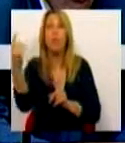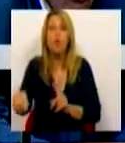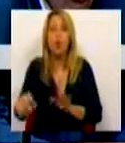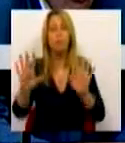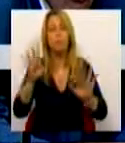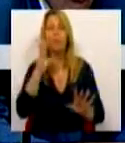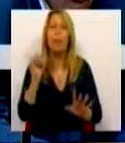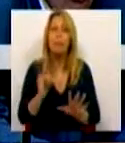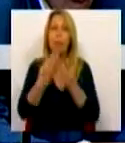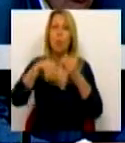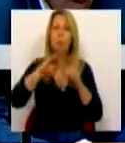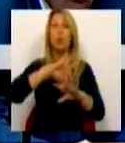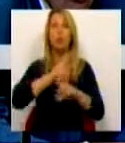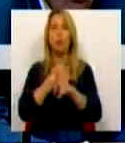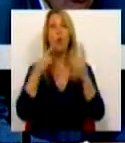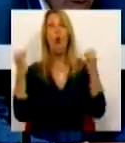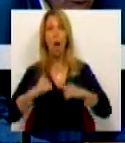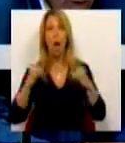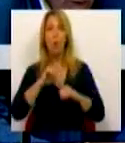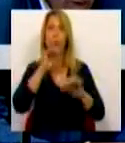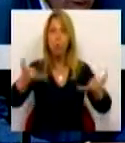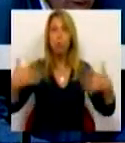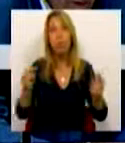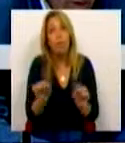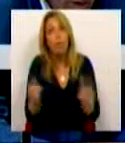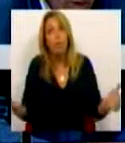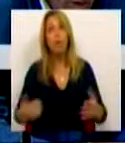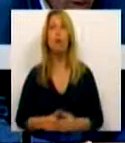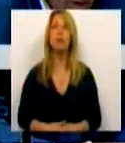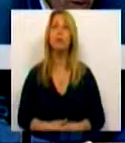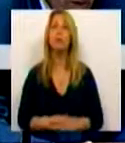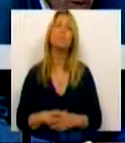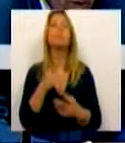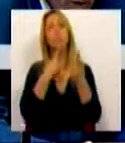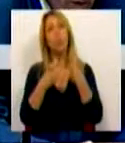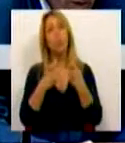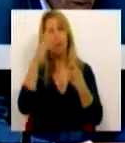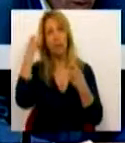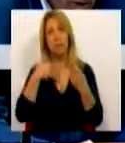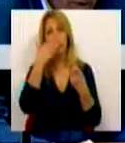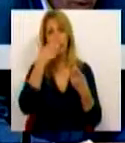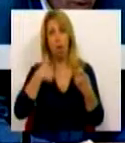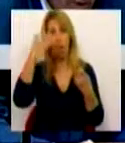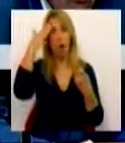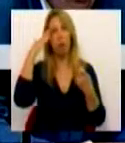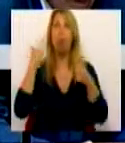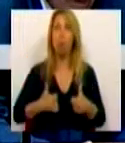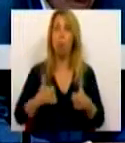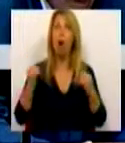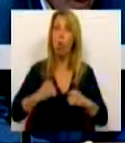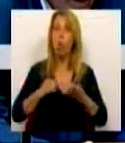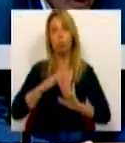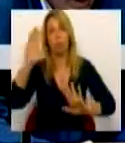compensações. O acordo possível foi este acordo. Pergunta-se é um bom acordo. Eu acho que é, em primeiro lugar, um bom acordo para o Estado.